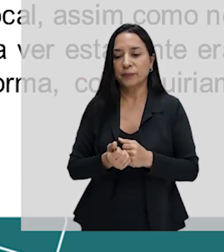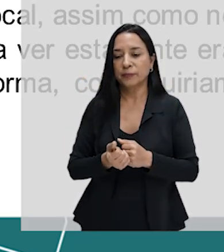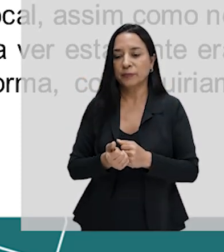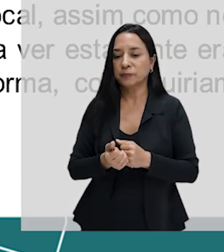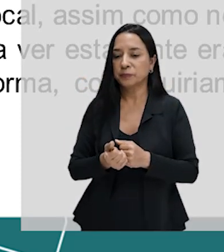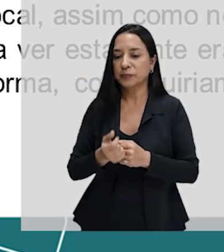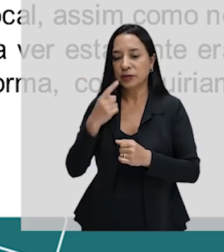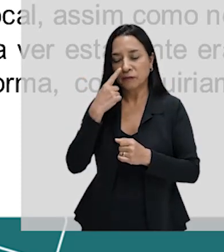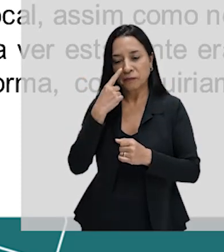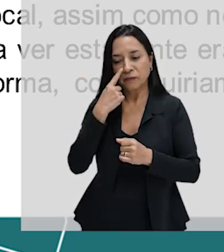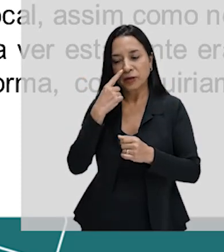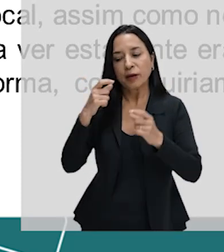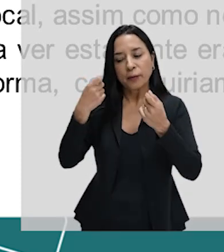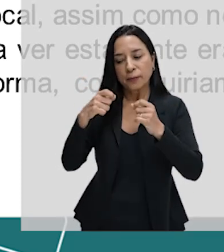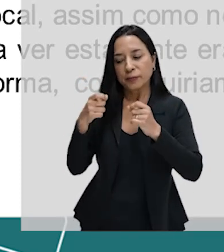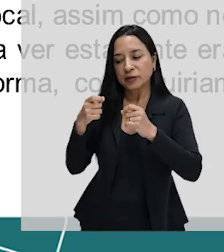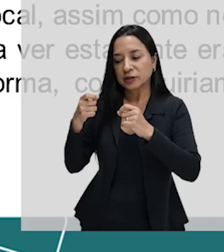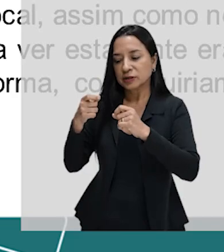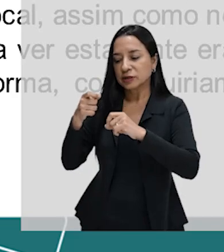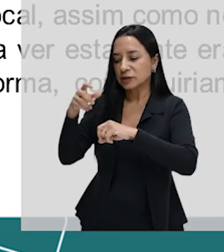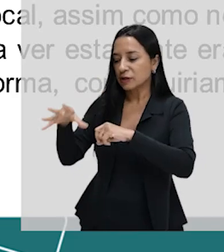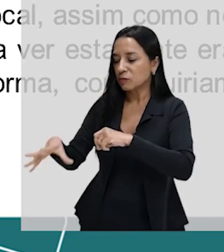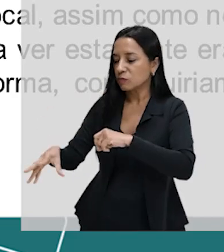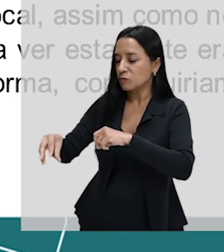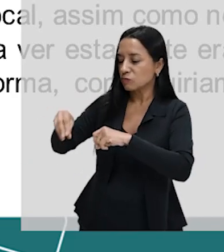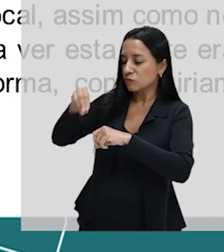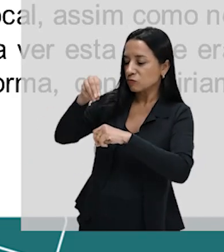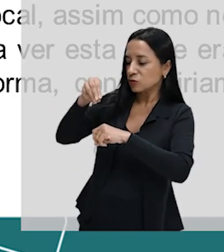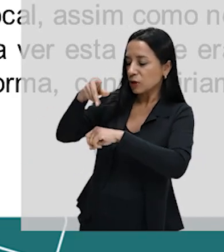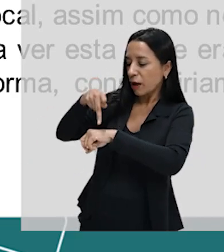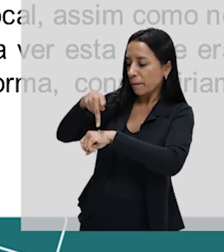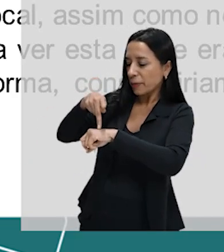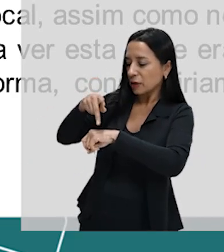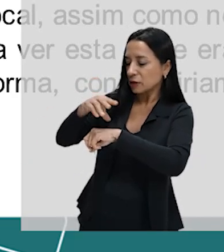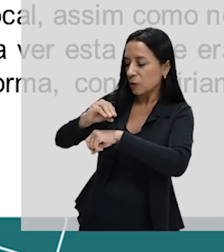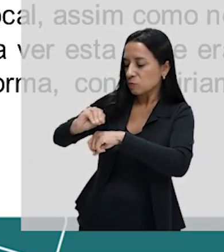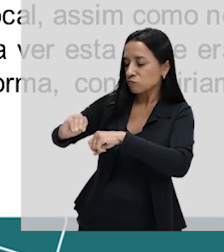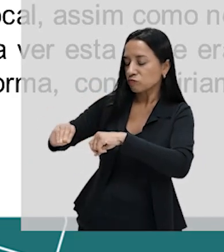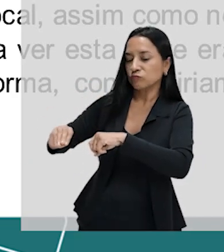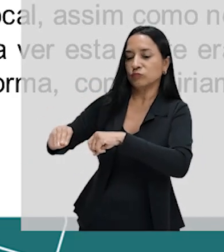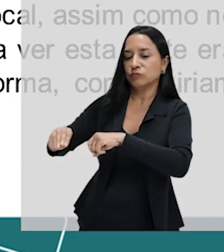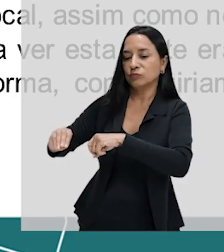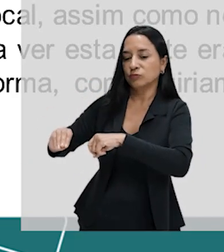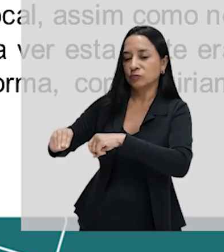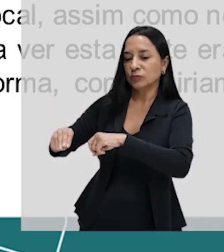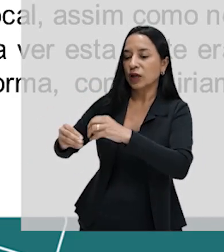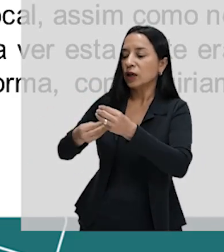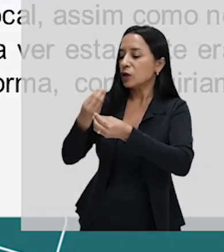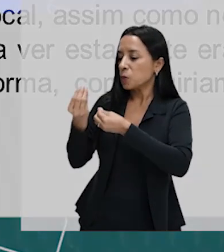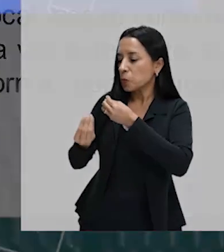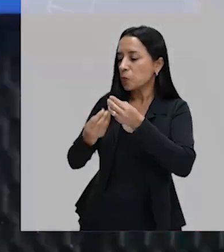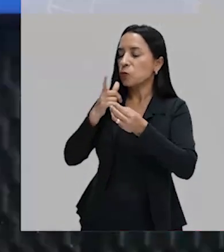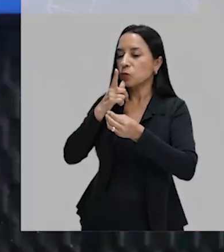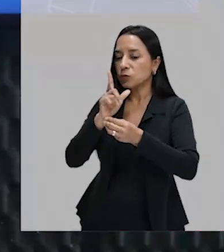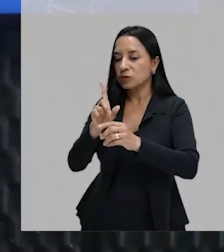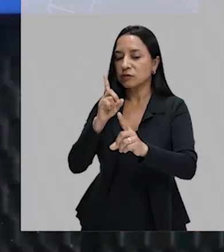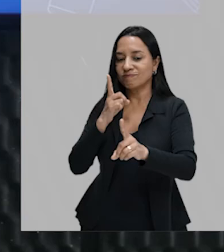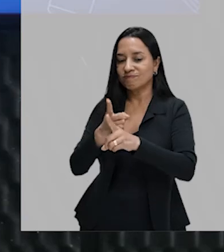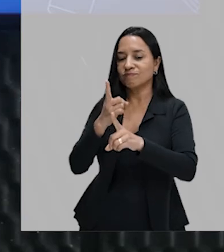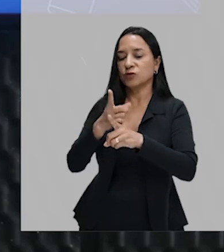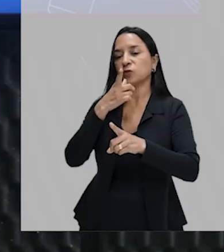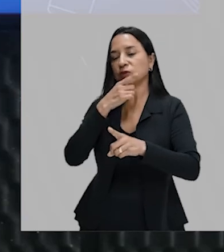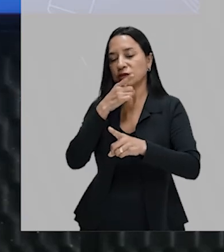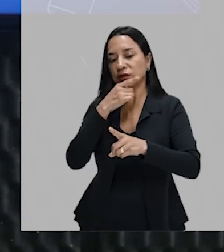retirar a pedra que a tapava, e desta forma conseguiriam encontrar água a sete côvados de profundidade,